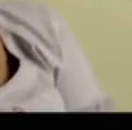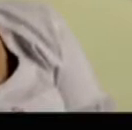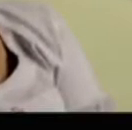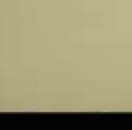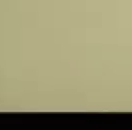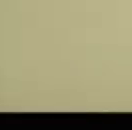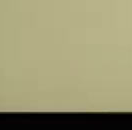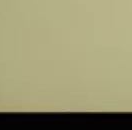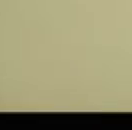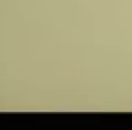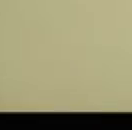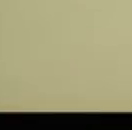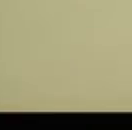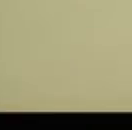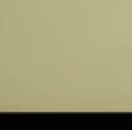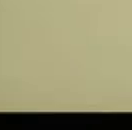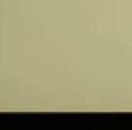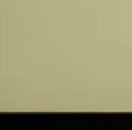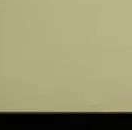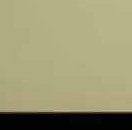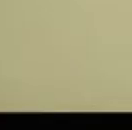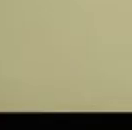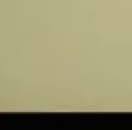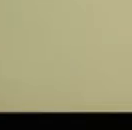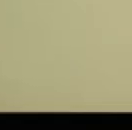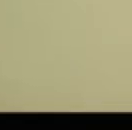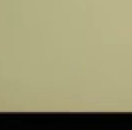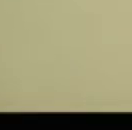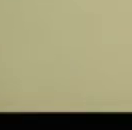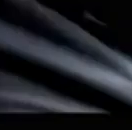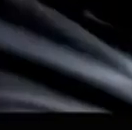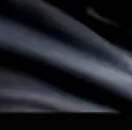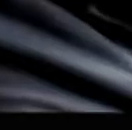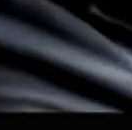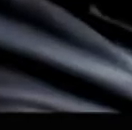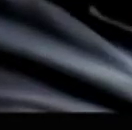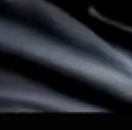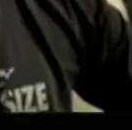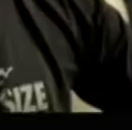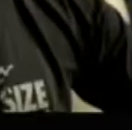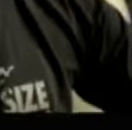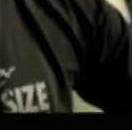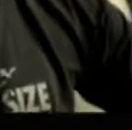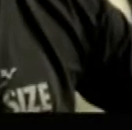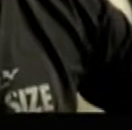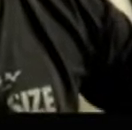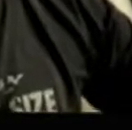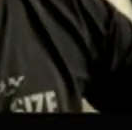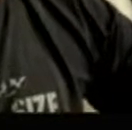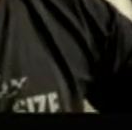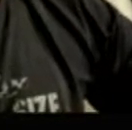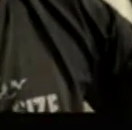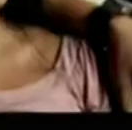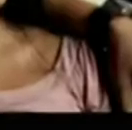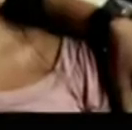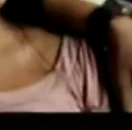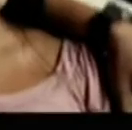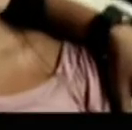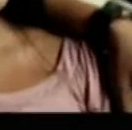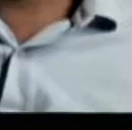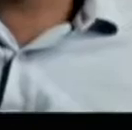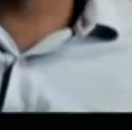quando crescer? Ele quer ser veterinário de... bicho grande. Sexo, já falaram? Aberta a média. Aberta a média.